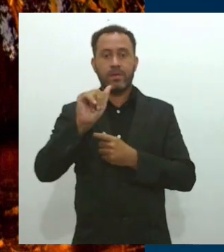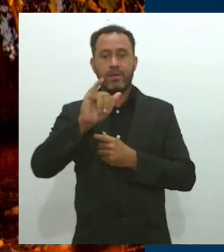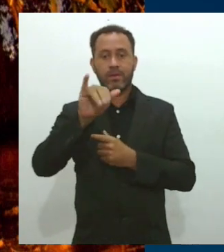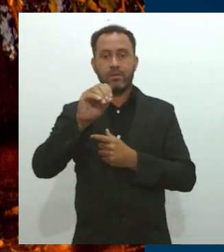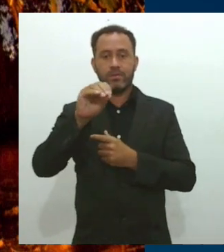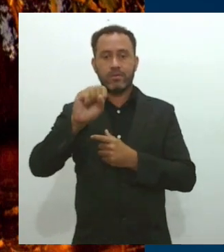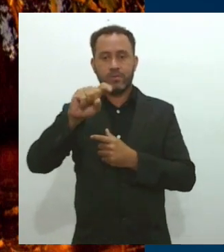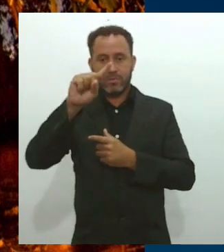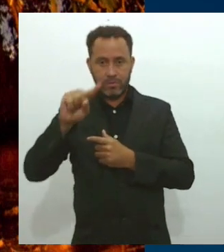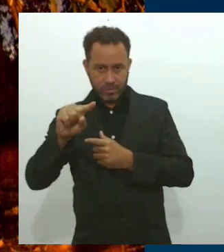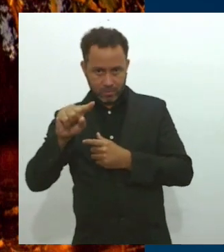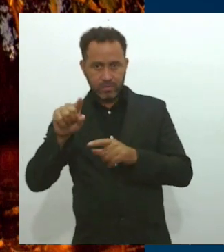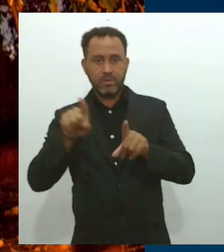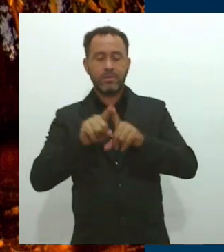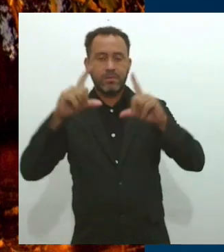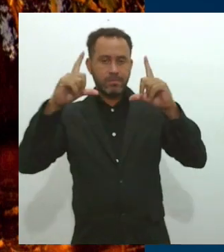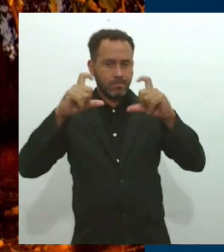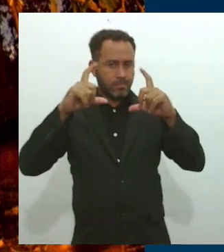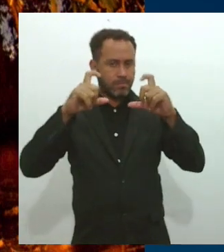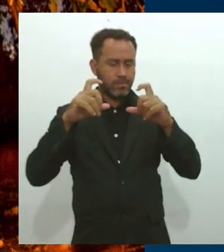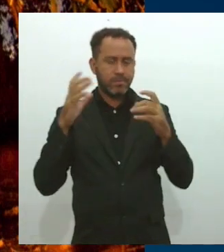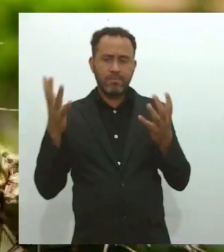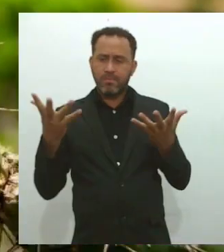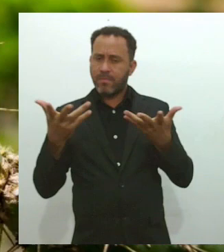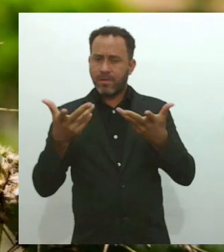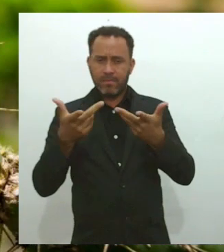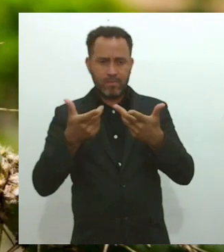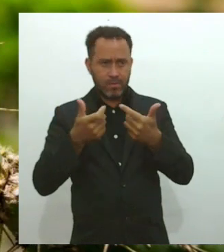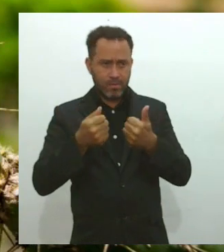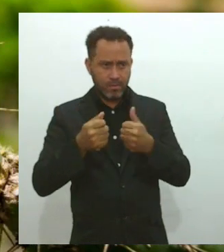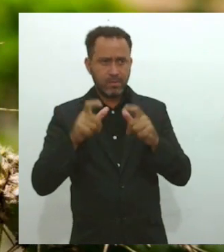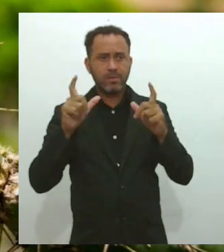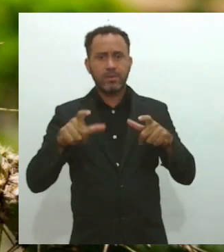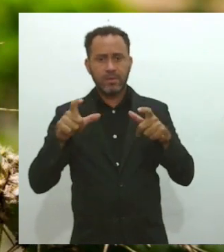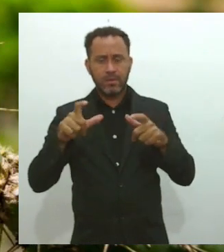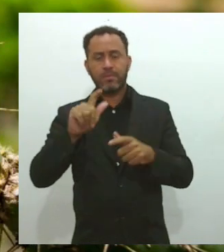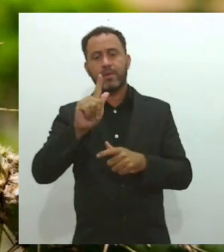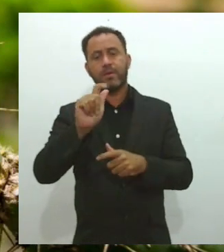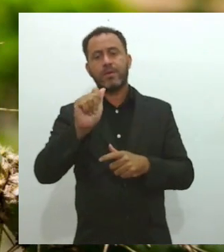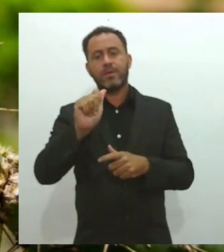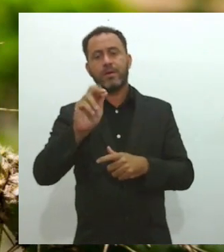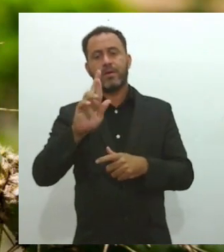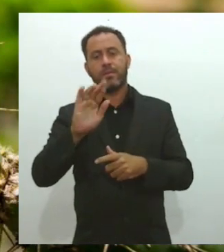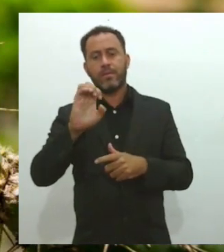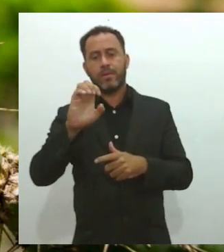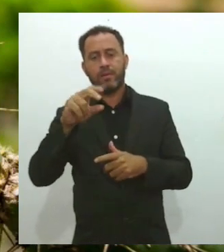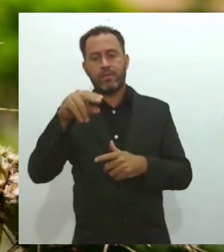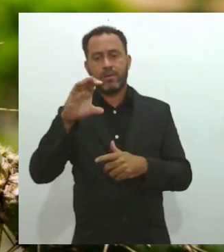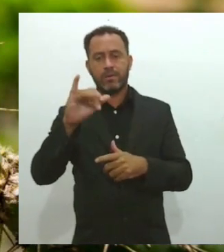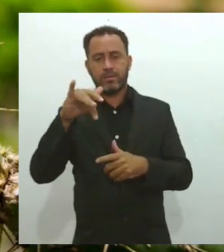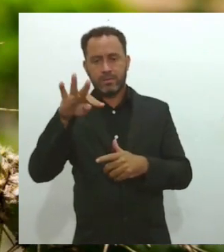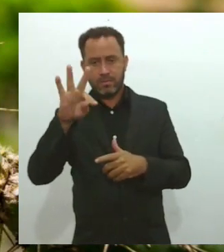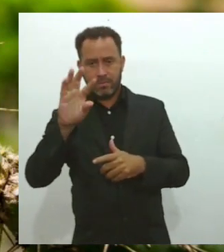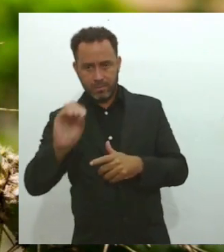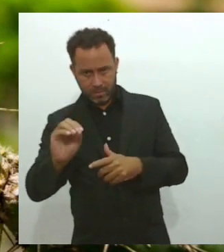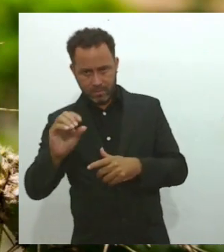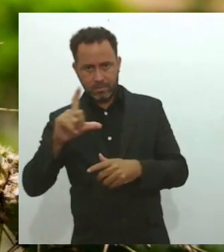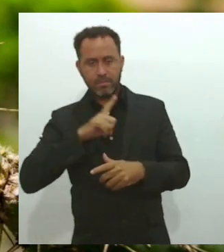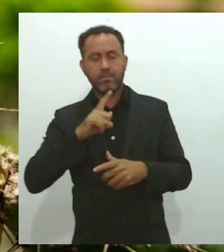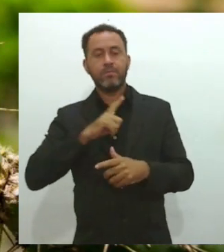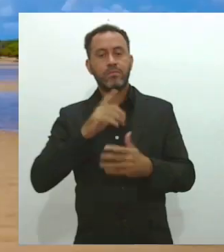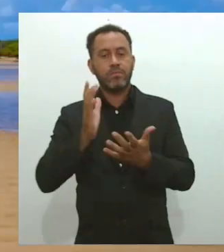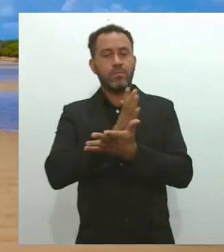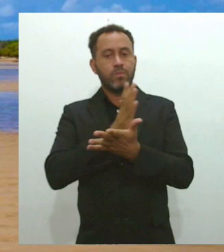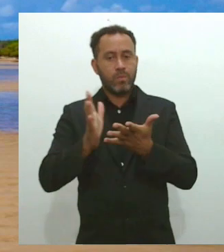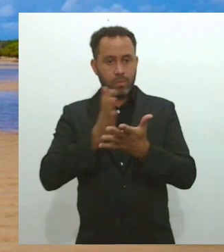que ela também é uma fotógrafa incrível. Outras fotos nossas são tiradas por Gabriel Nascimento. A gente tem algumas personalidades,